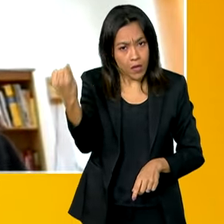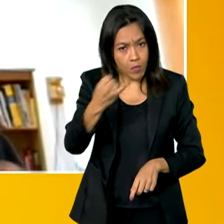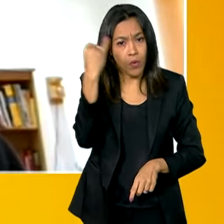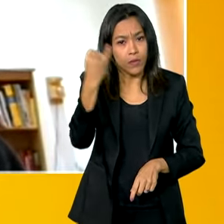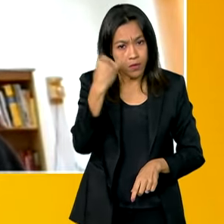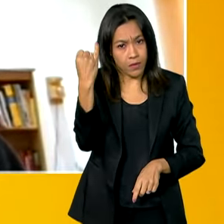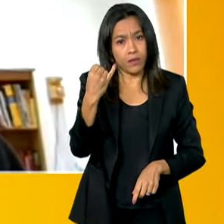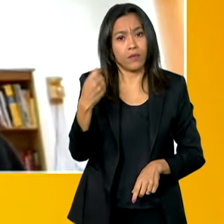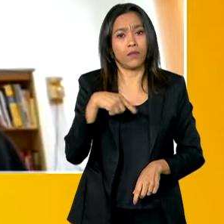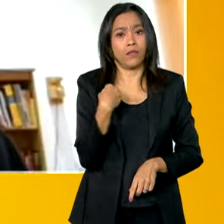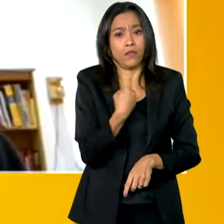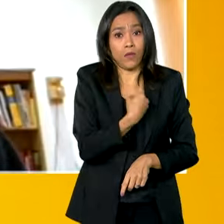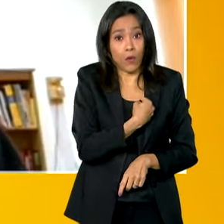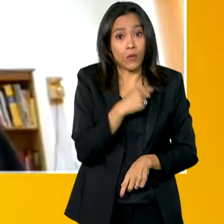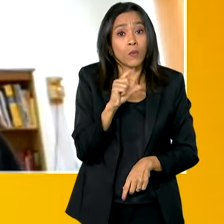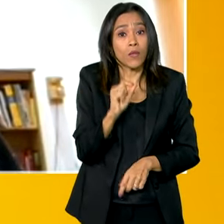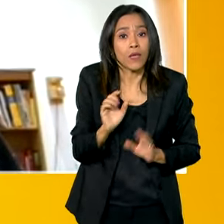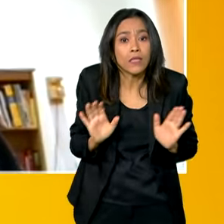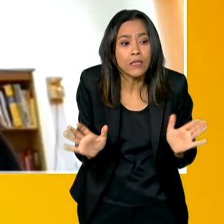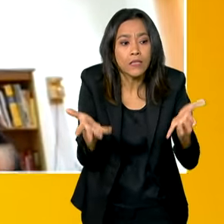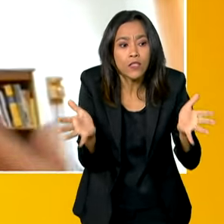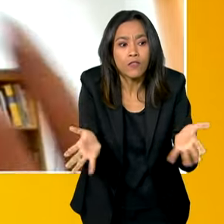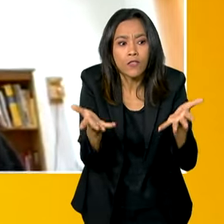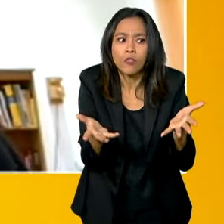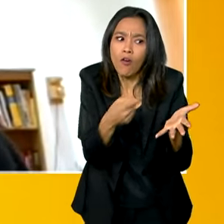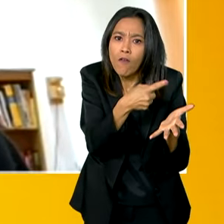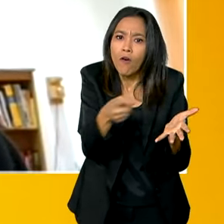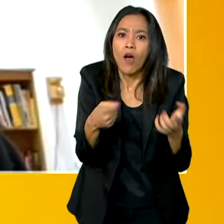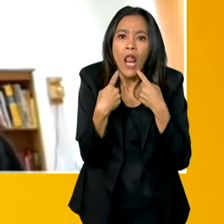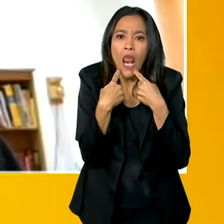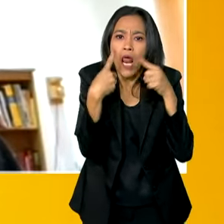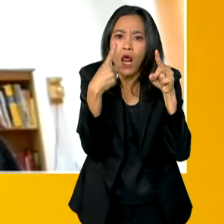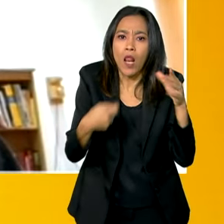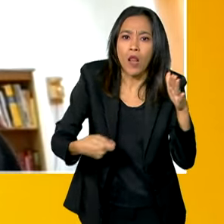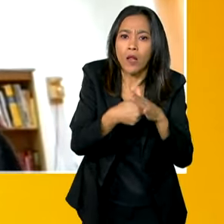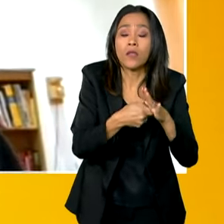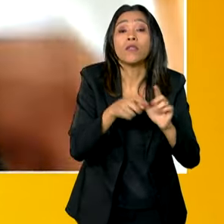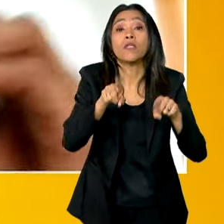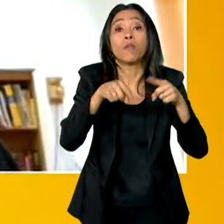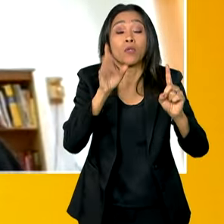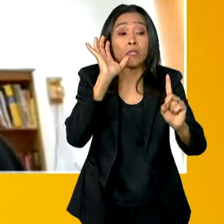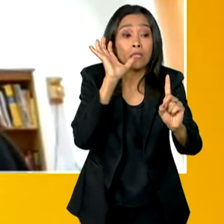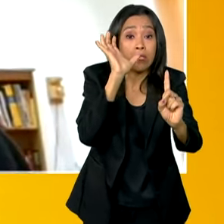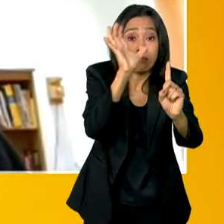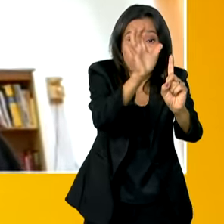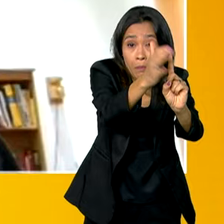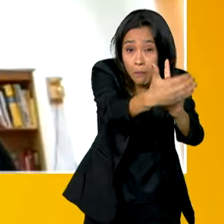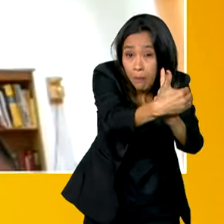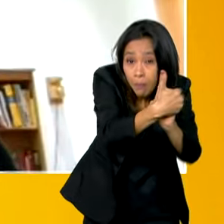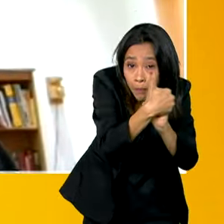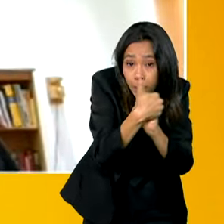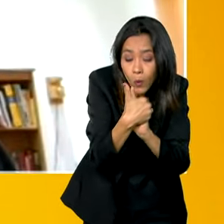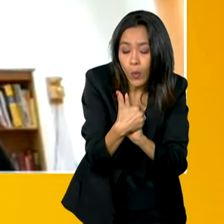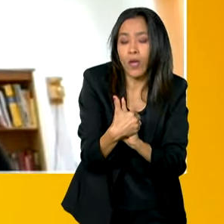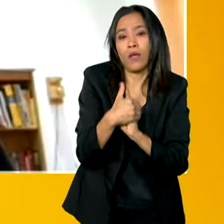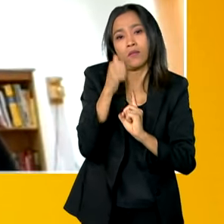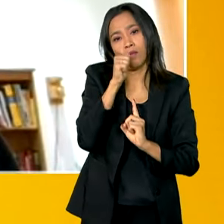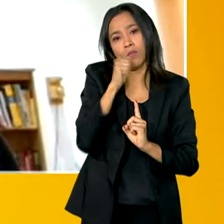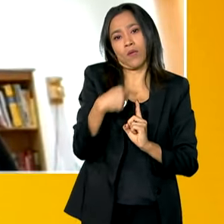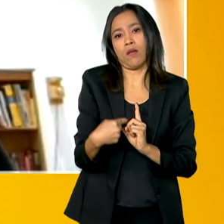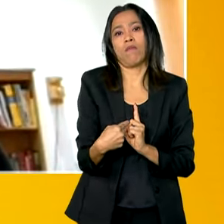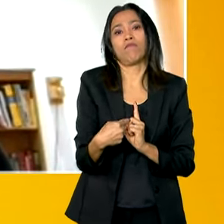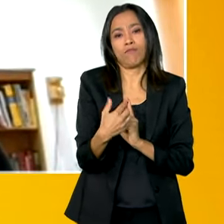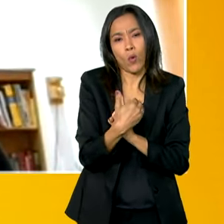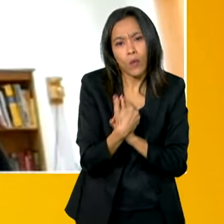em que a gente está incentivando as denúncias e o acolhimento dessas mulheres, ressaltar que ainda nos 21